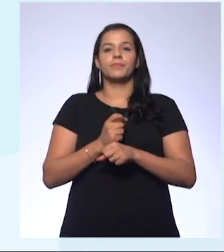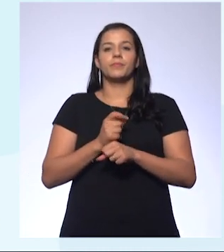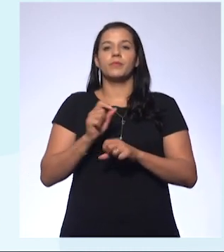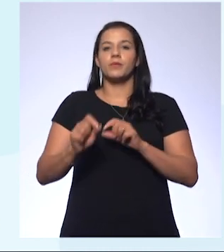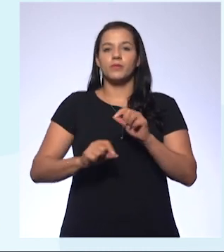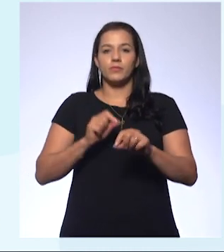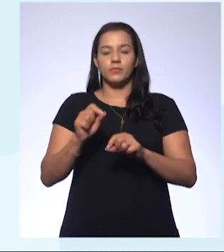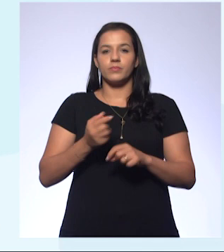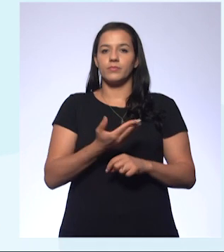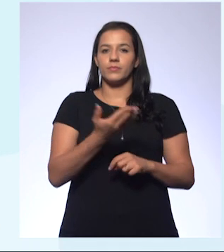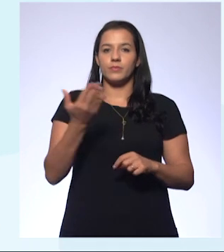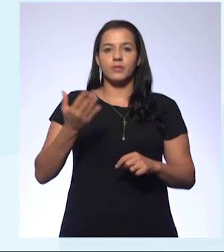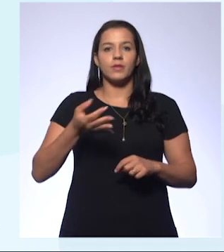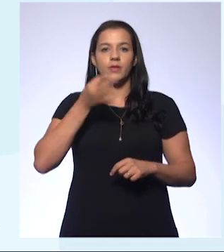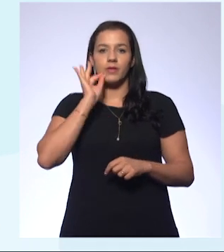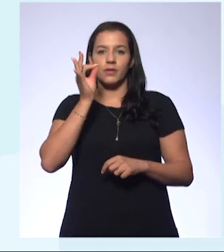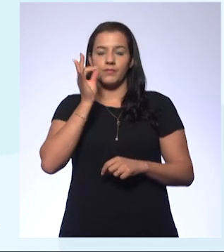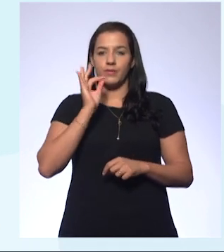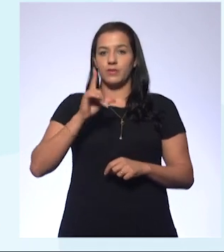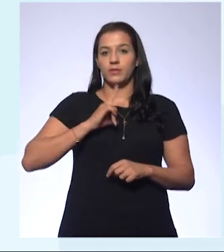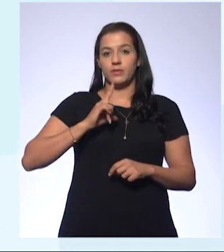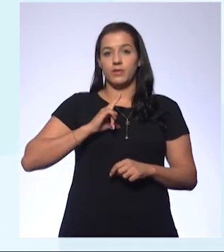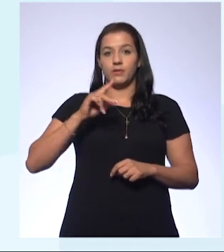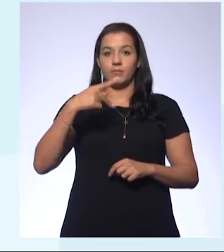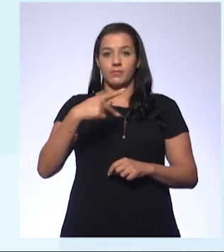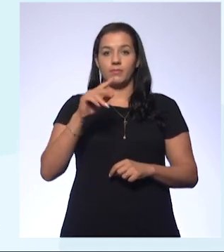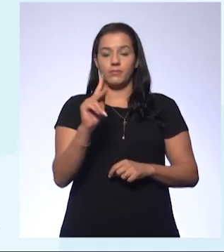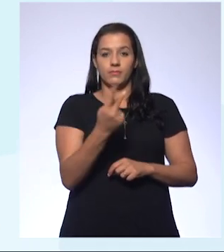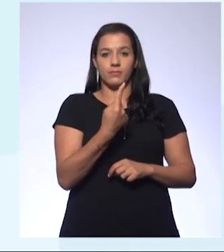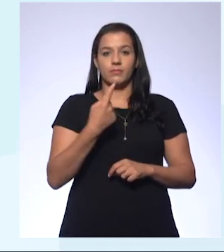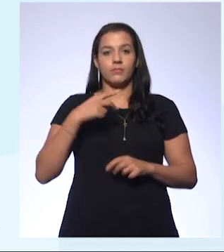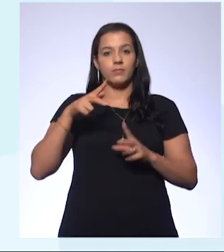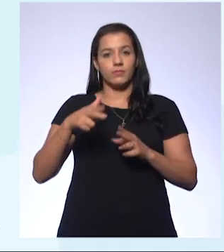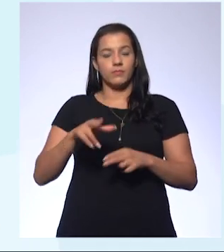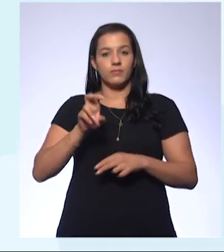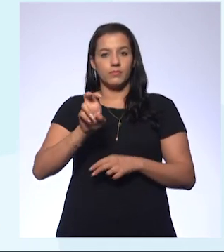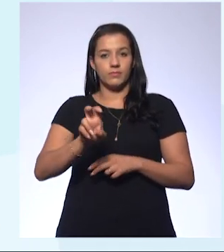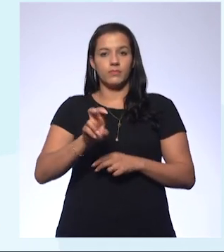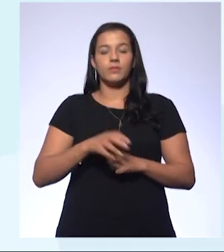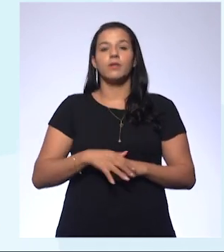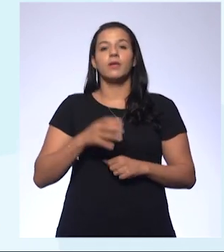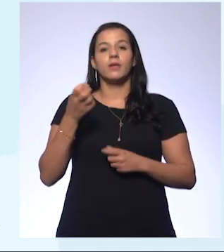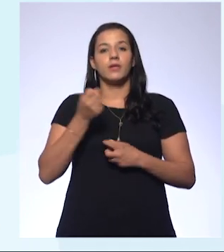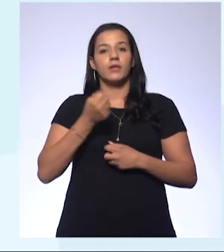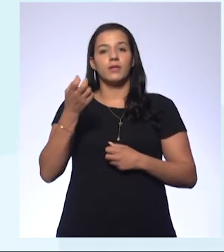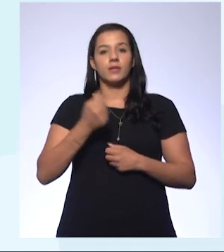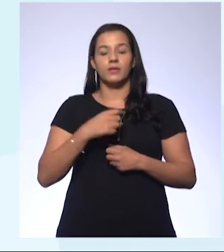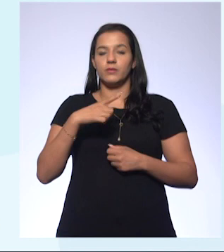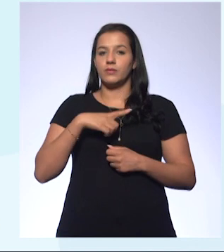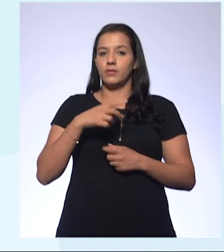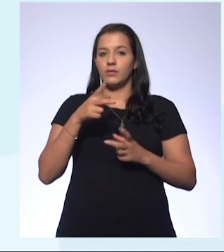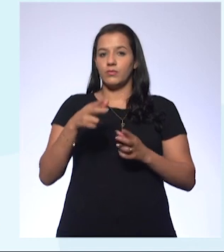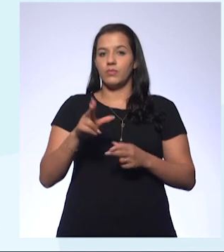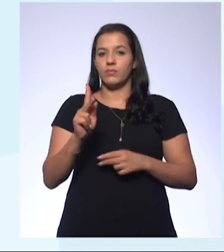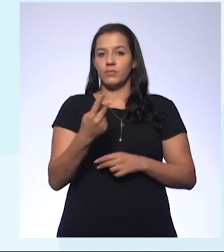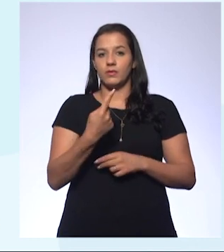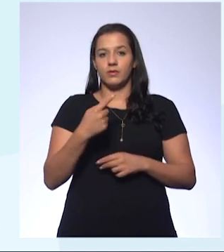Admita que o café tem pH igual a 5 e o leite tem pH igual a 6.